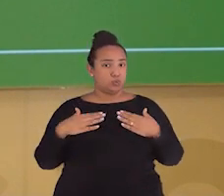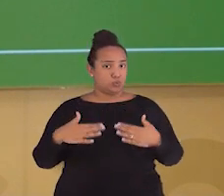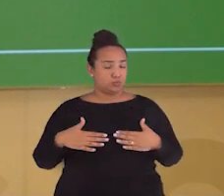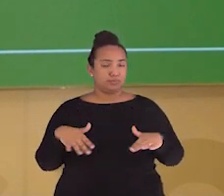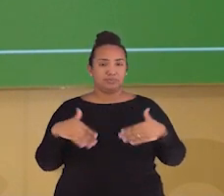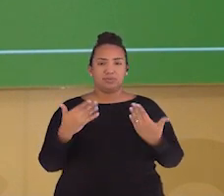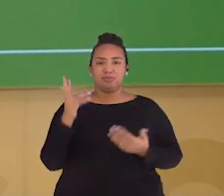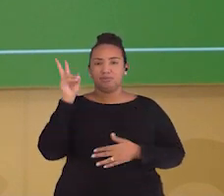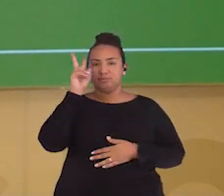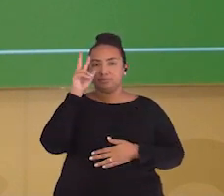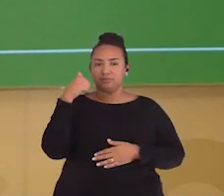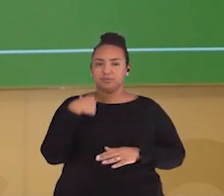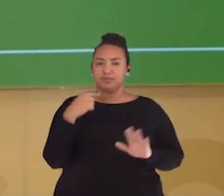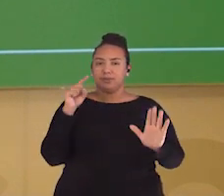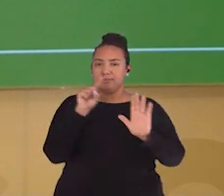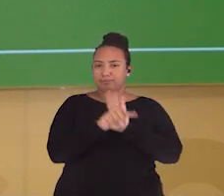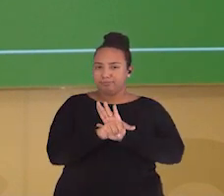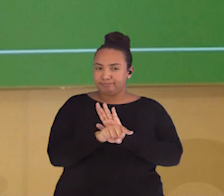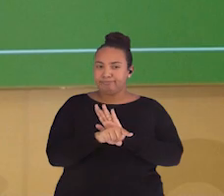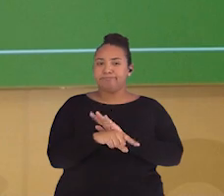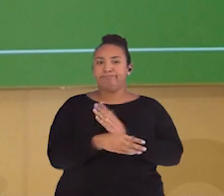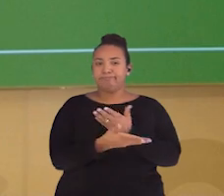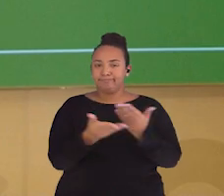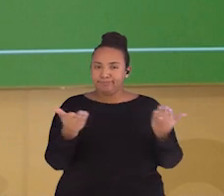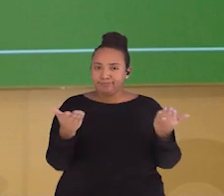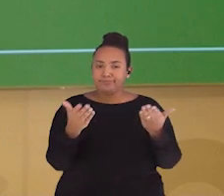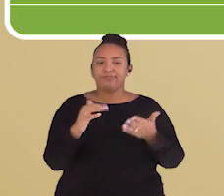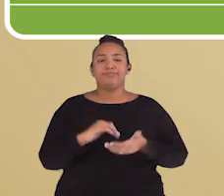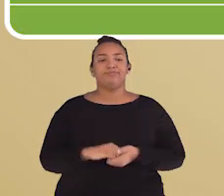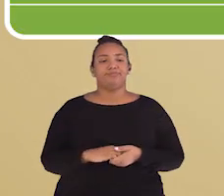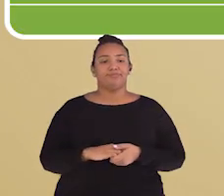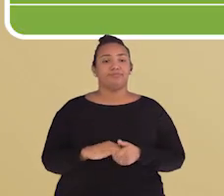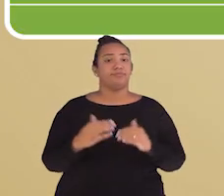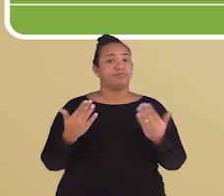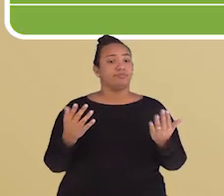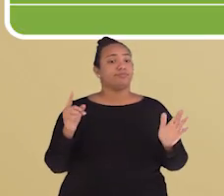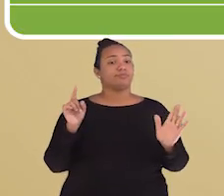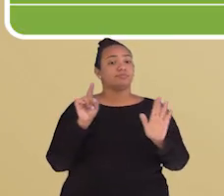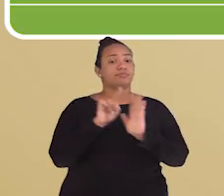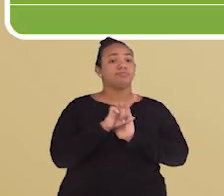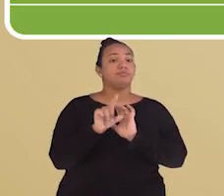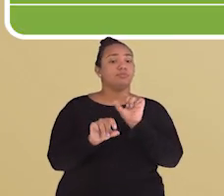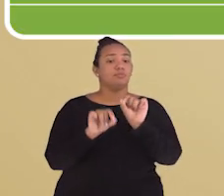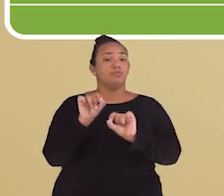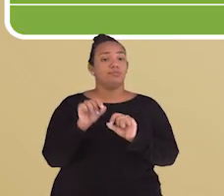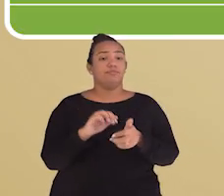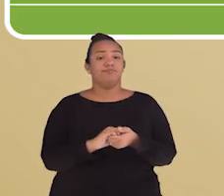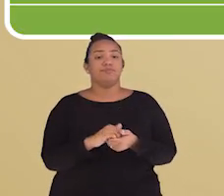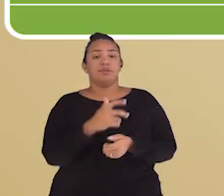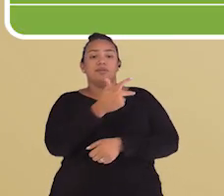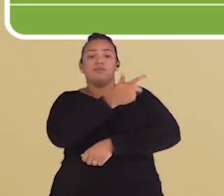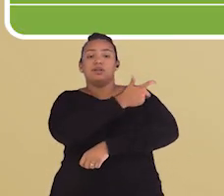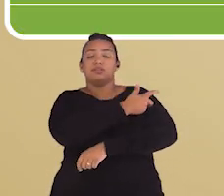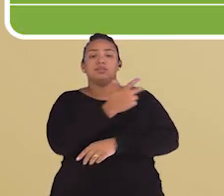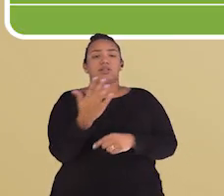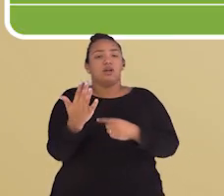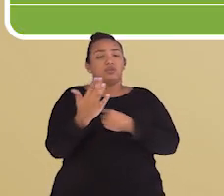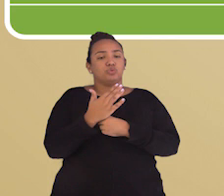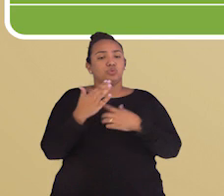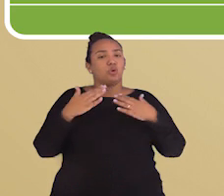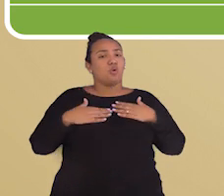para aquela pergunta do começo da nossa aula, não é mesmo? Nossa pergunta era a seguinte, como as vacinas